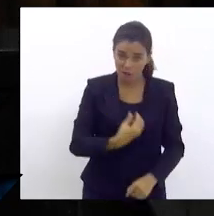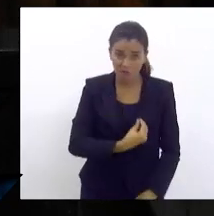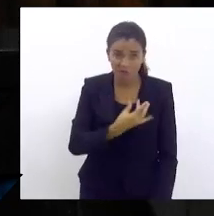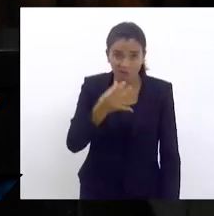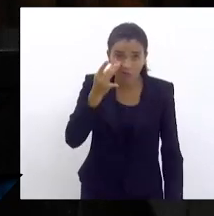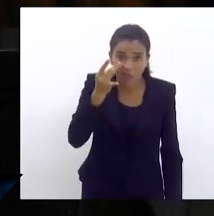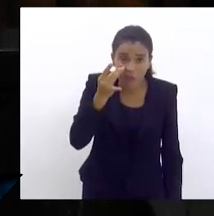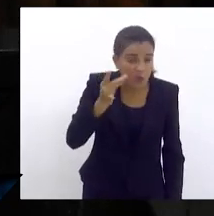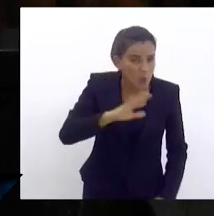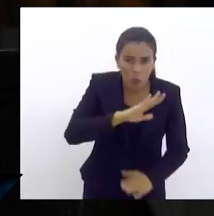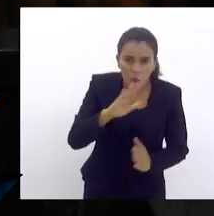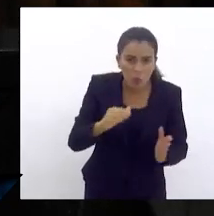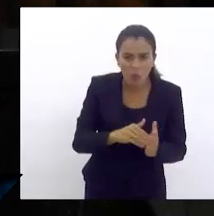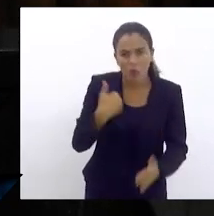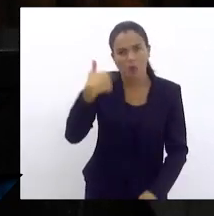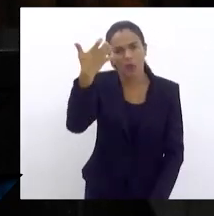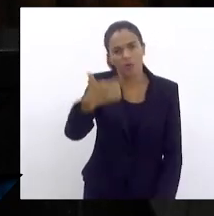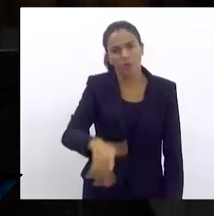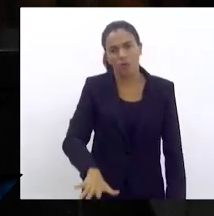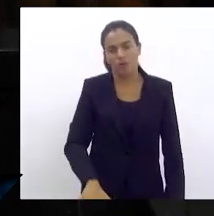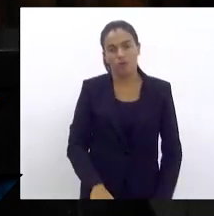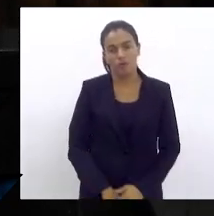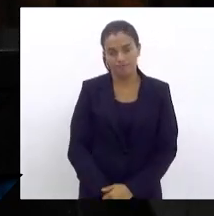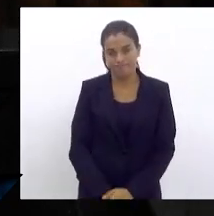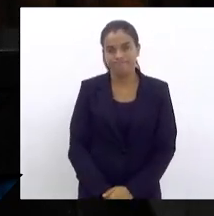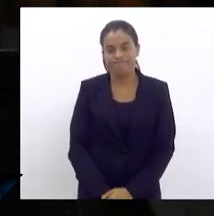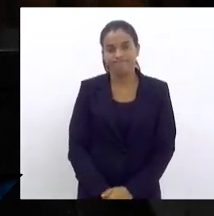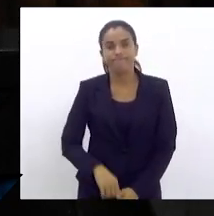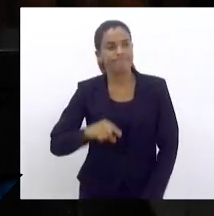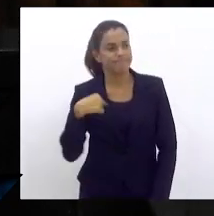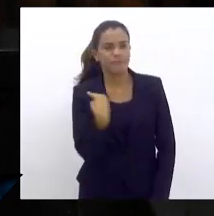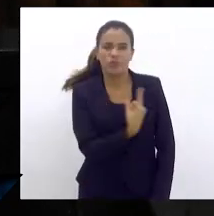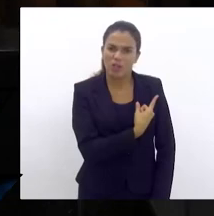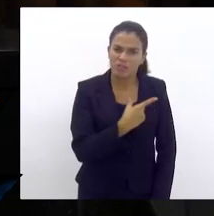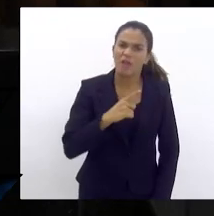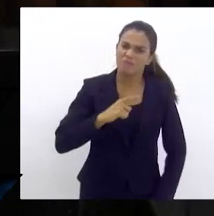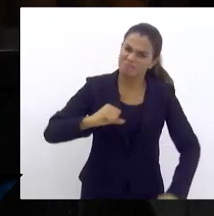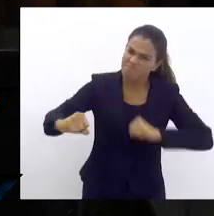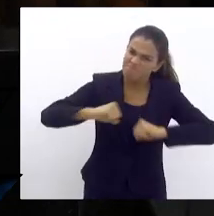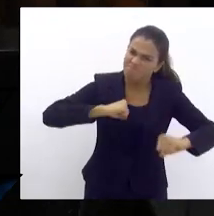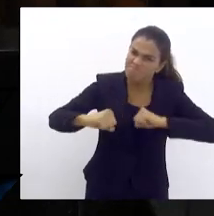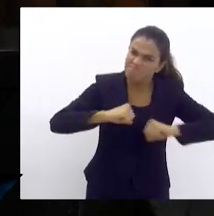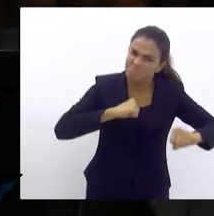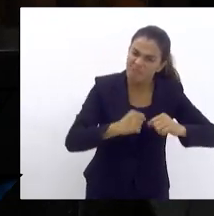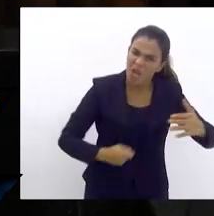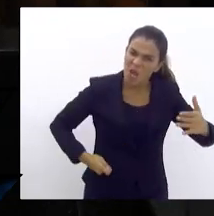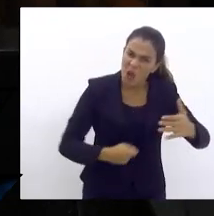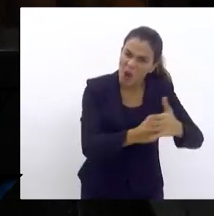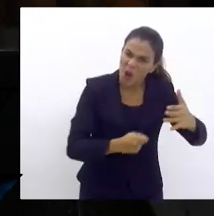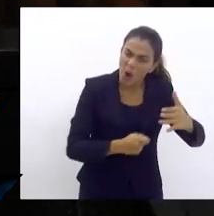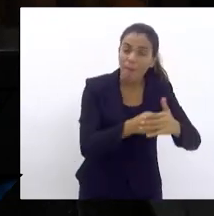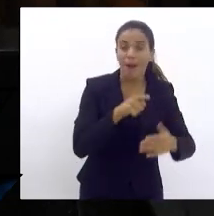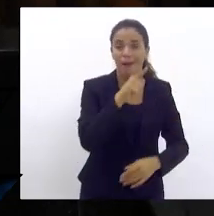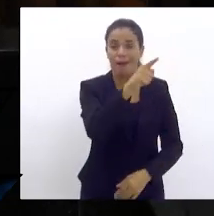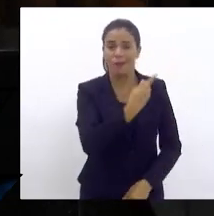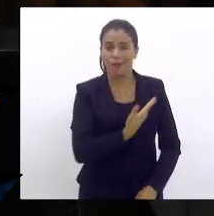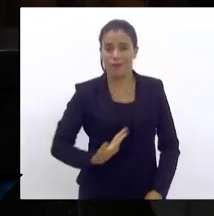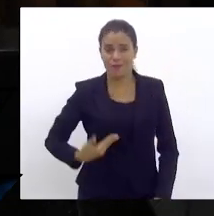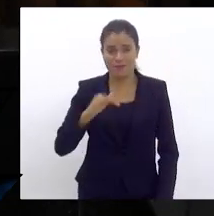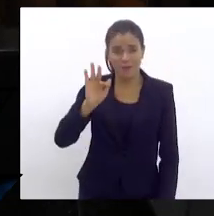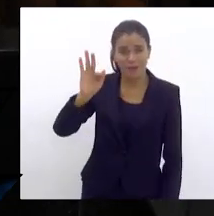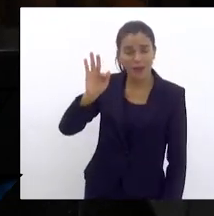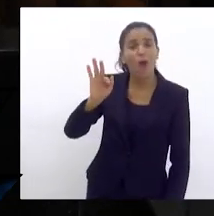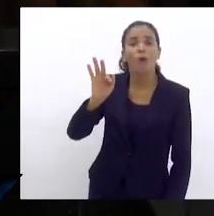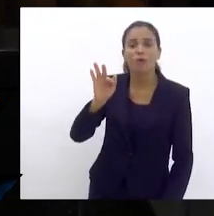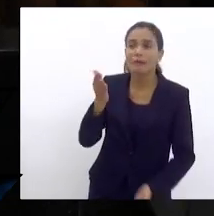e não quero que isso mais ocorra. então temos que nos rebelar e cobrar da União que trate os